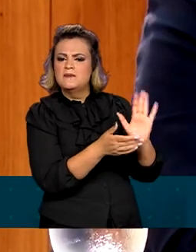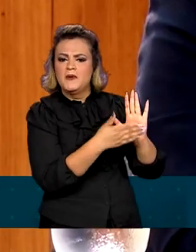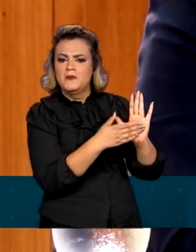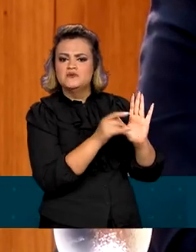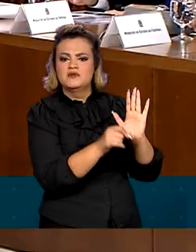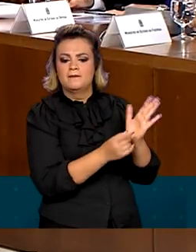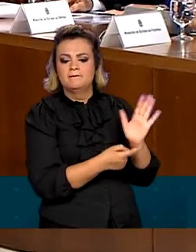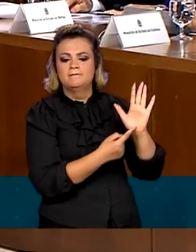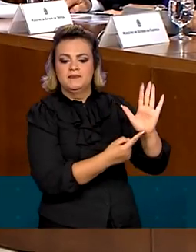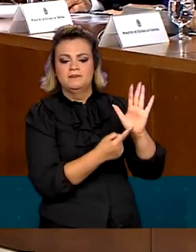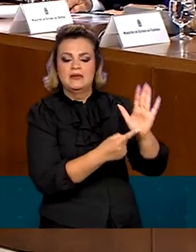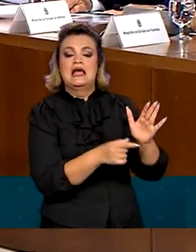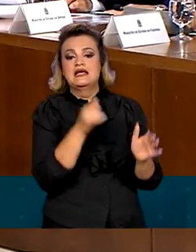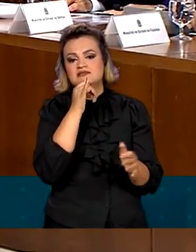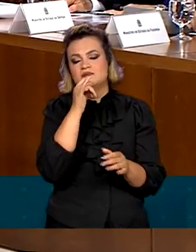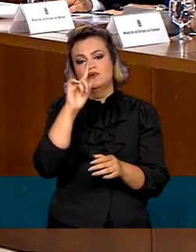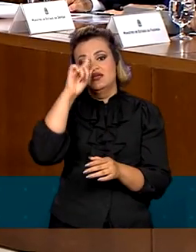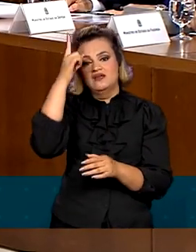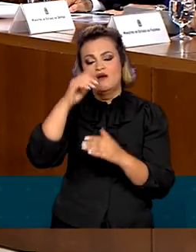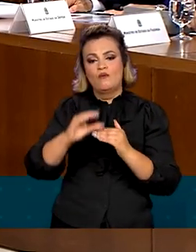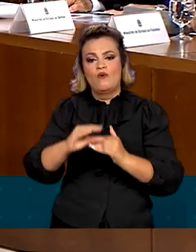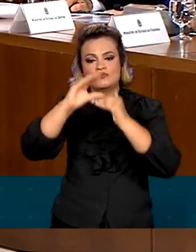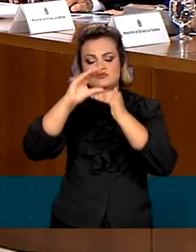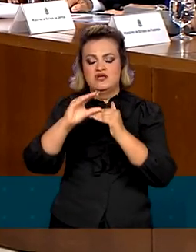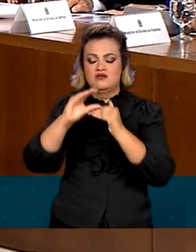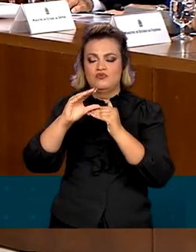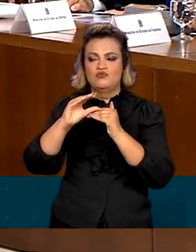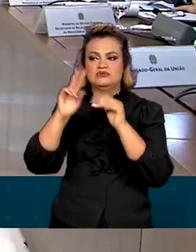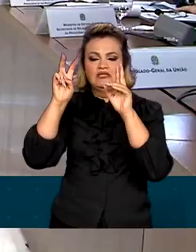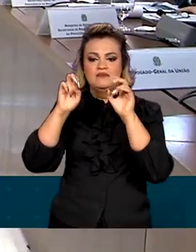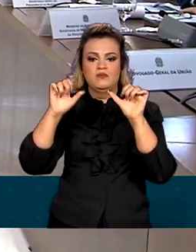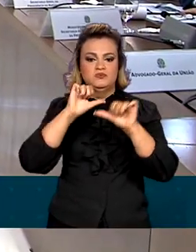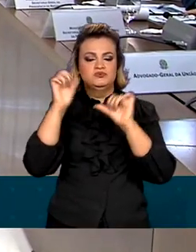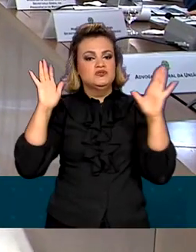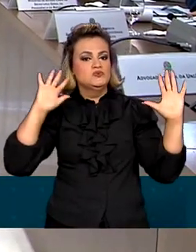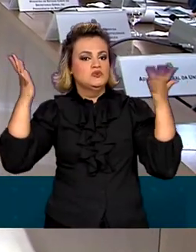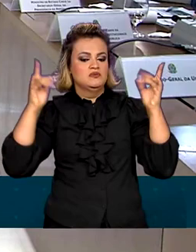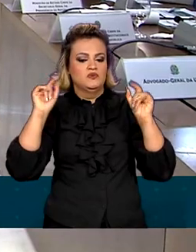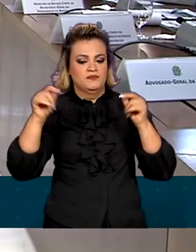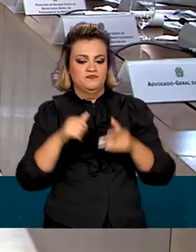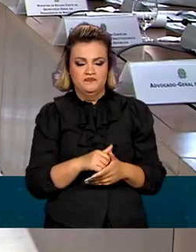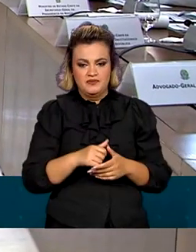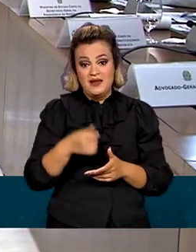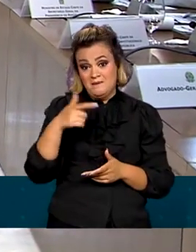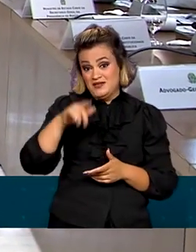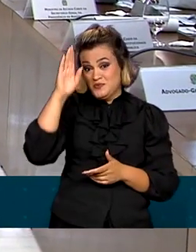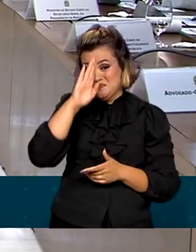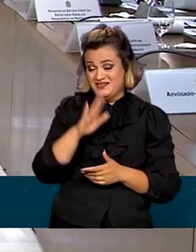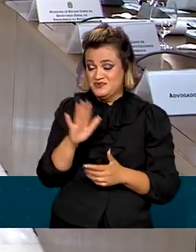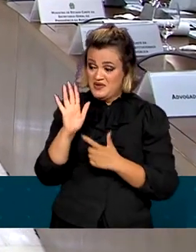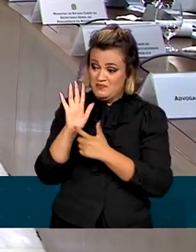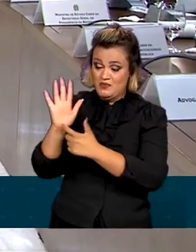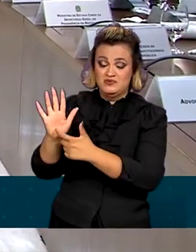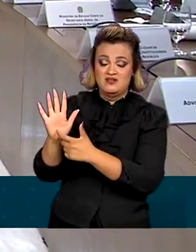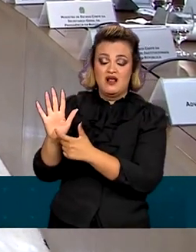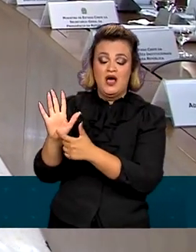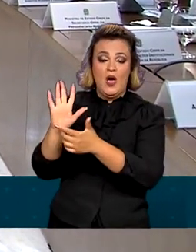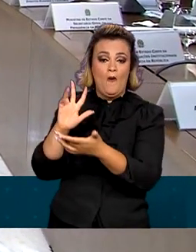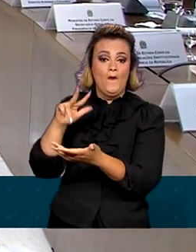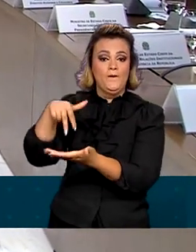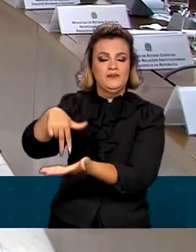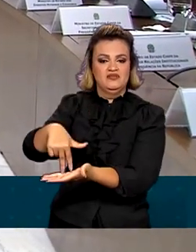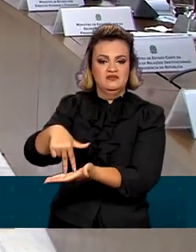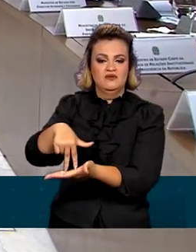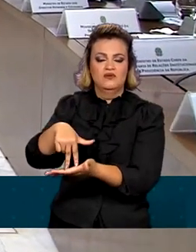novo governo, com uma criação do Conselho sobre Mudança do Clima. O Brasil também quer exibir um novo posicionamento com